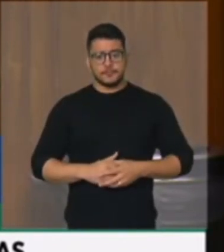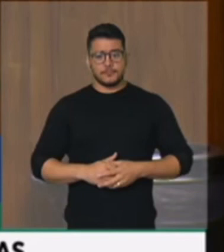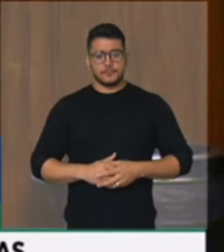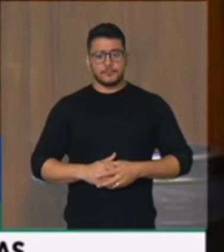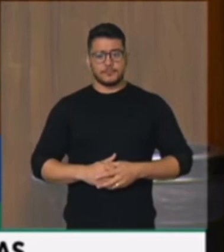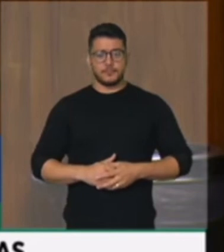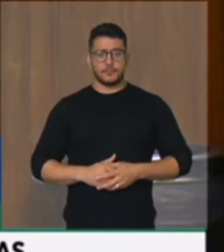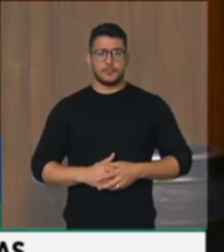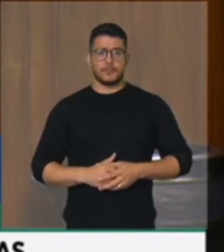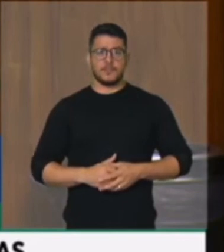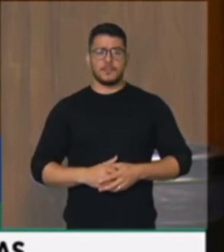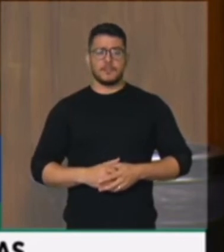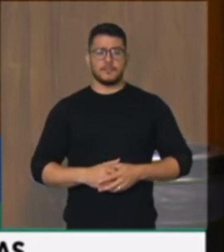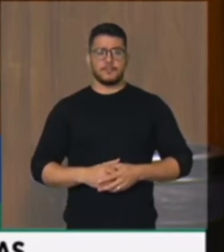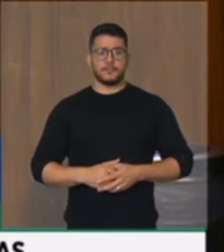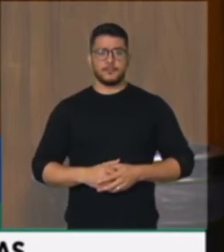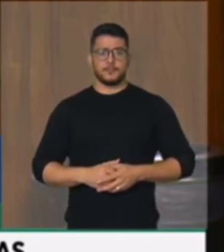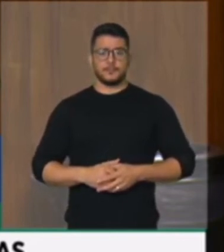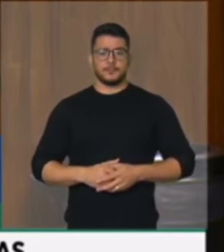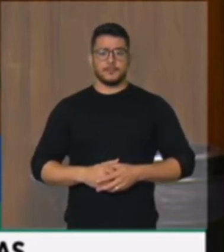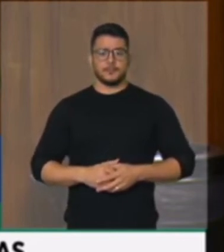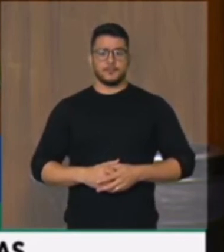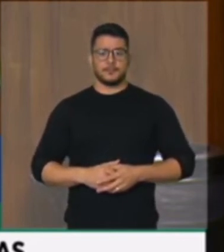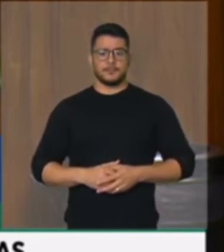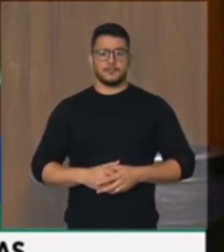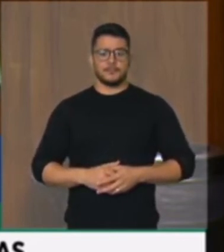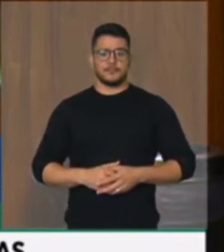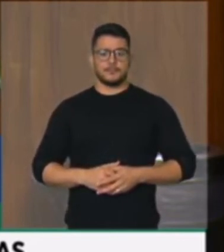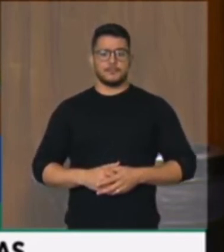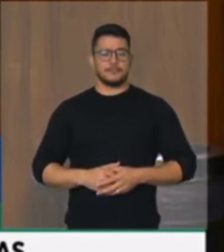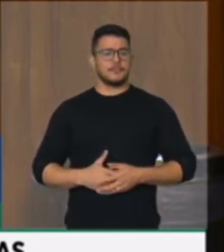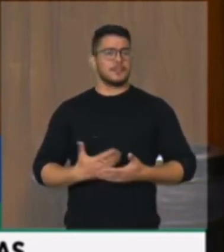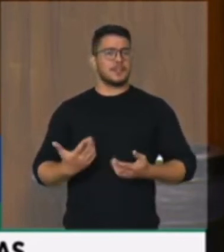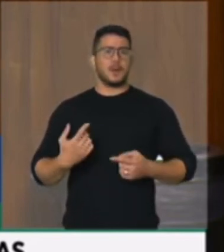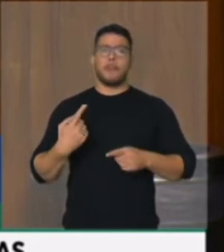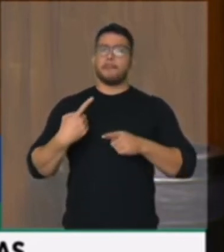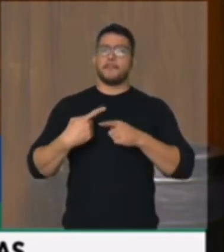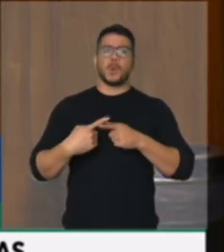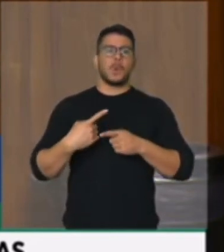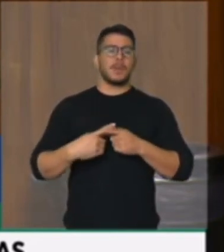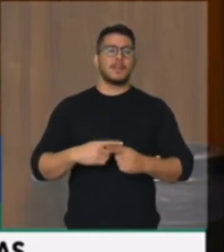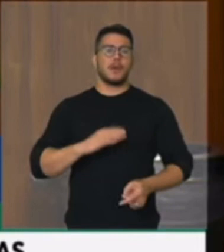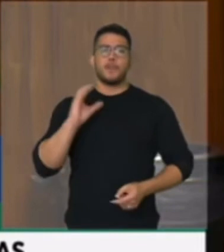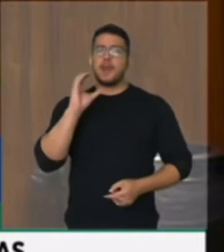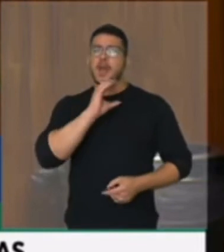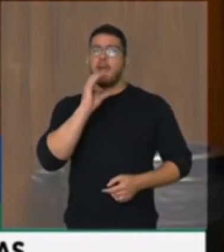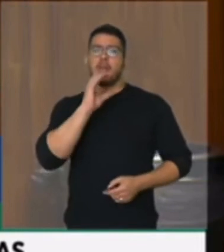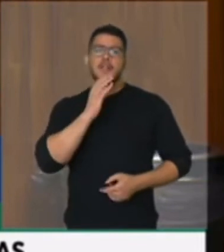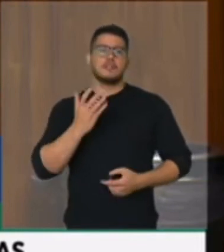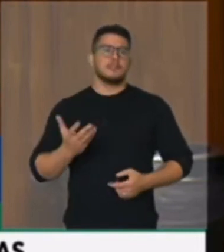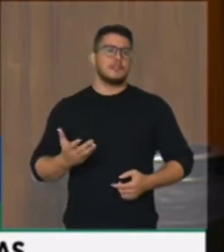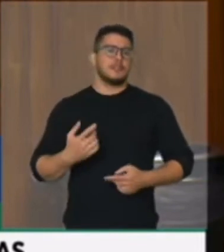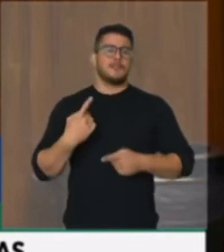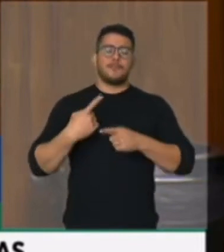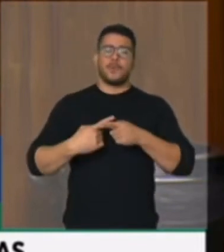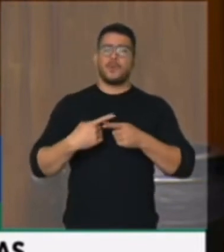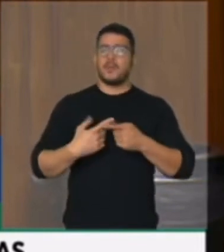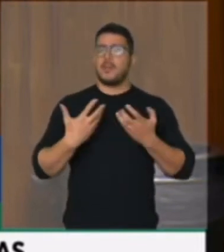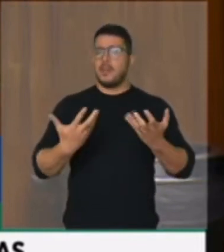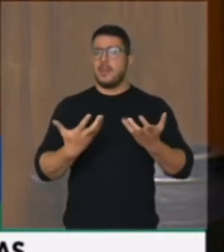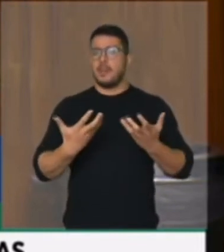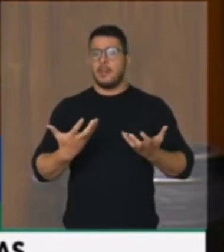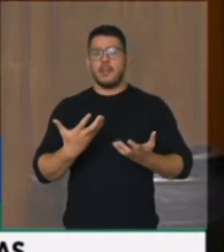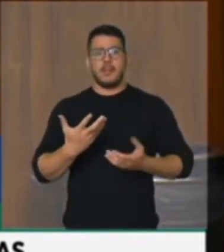colega deputado, qual a pressa, qual a razão que justifica isso?